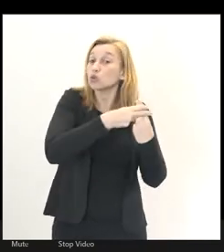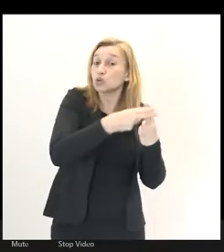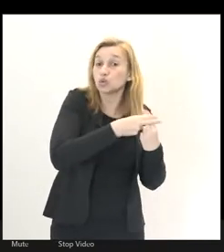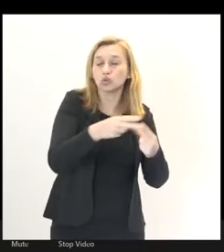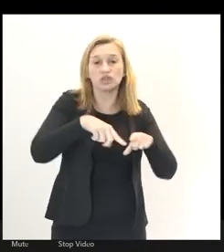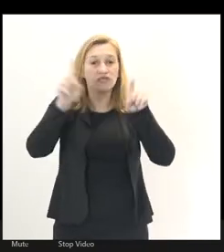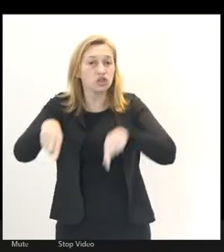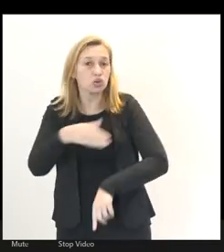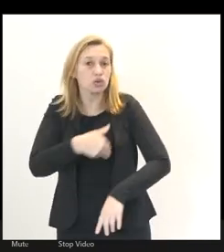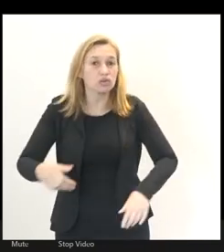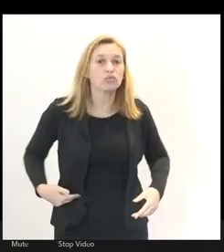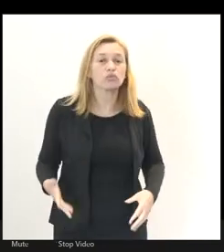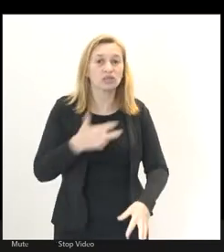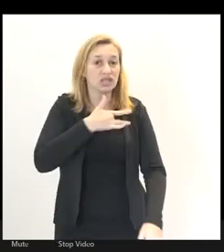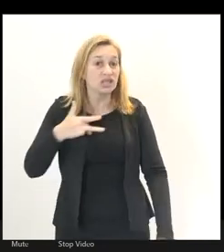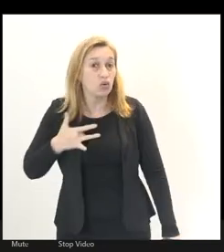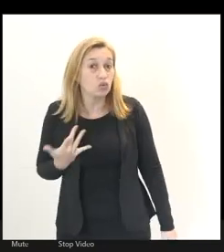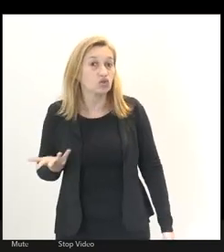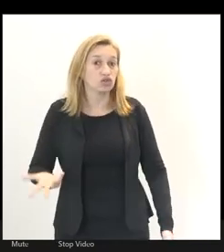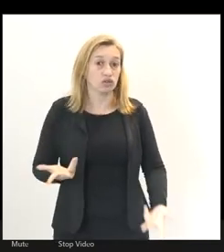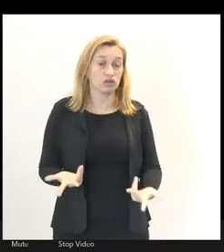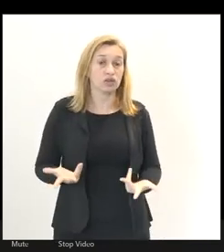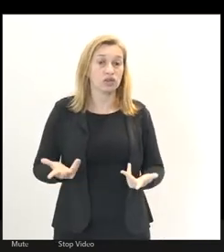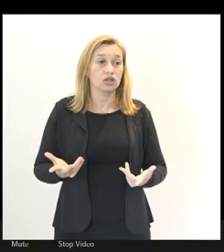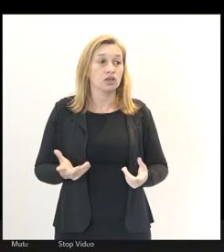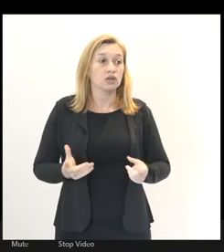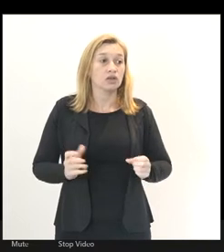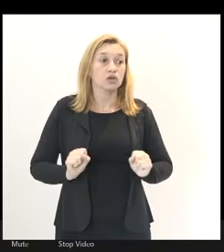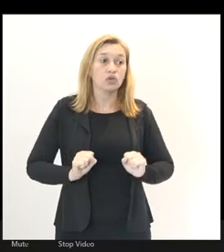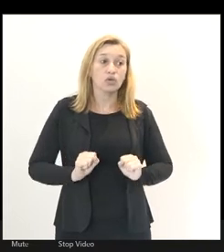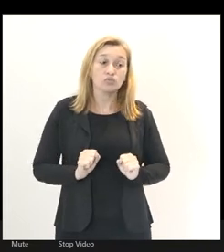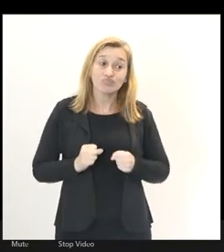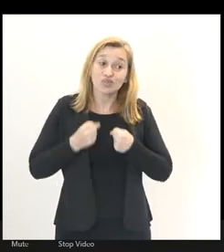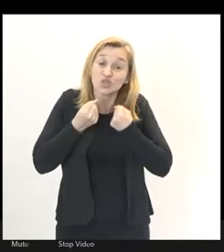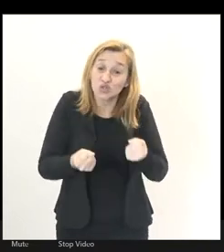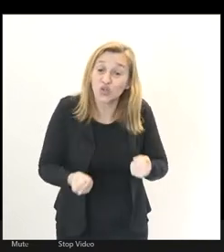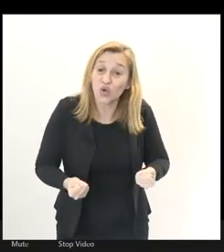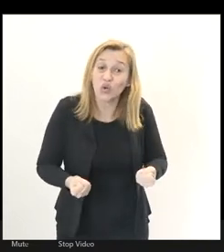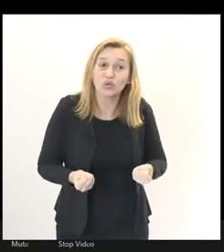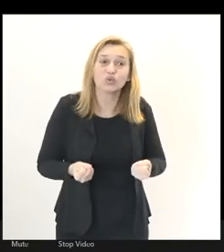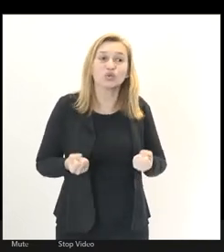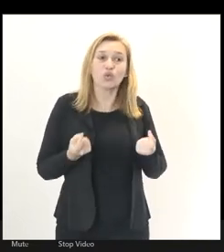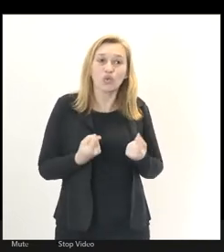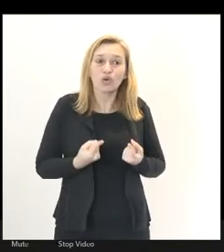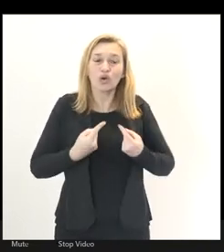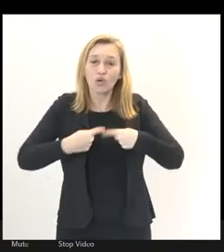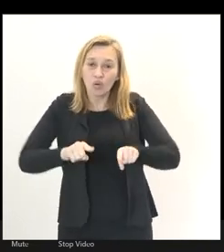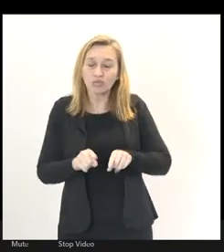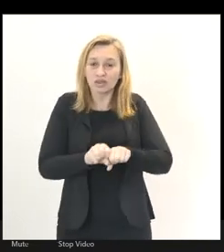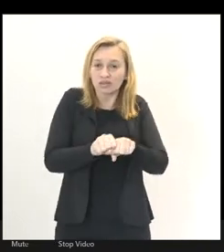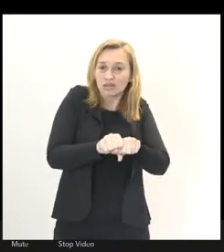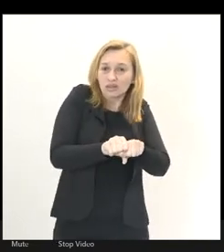servidores da saúde, que com muito brilhantismo estão combatendo essa pandemia.